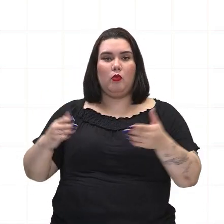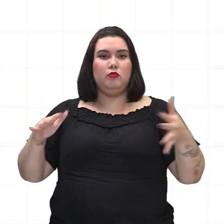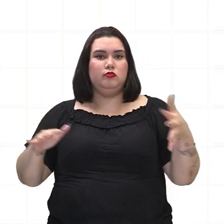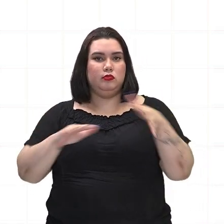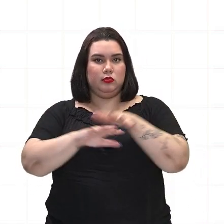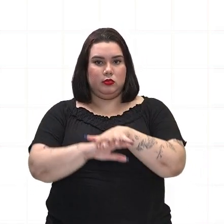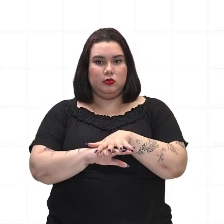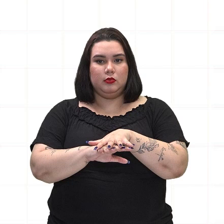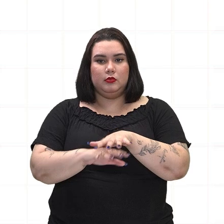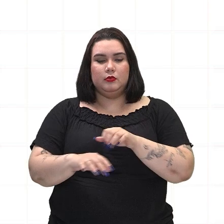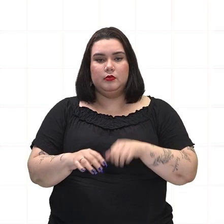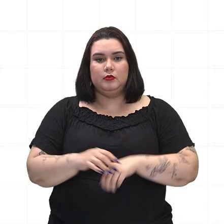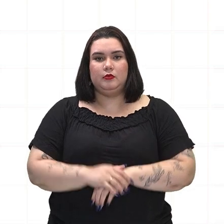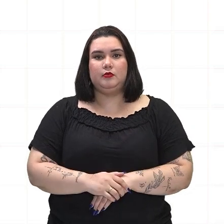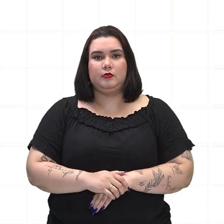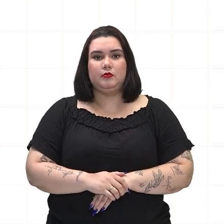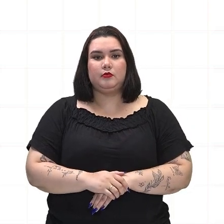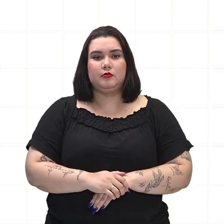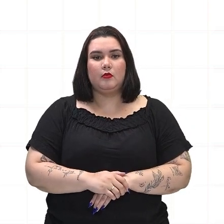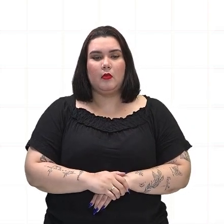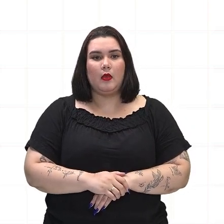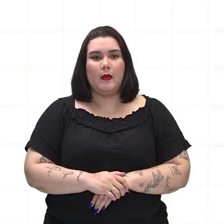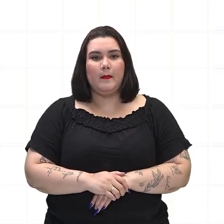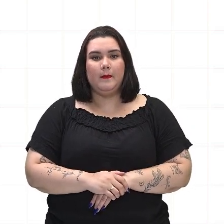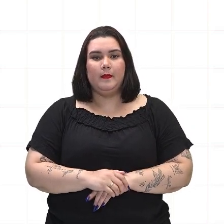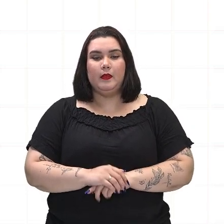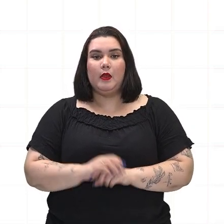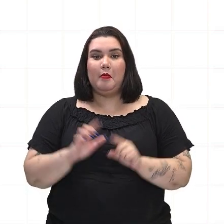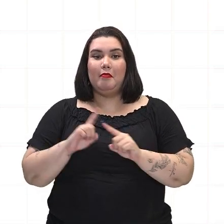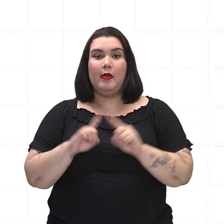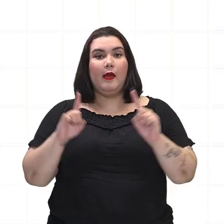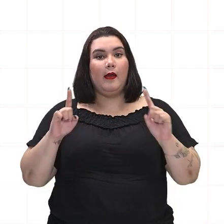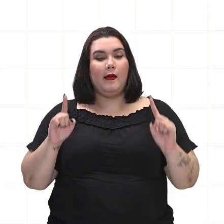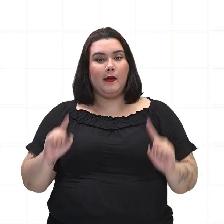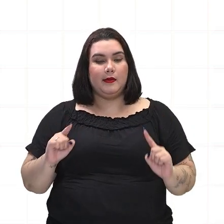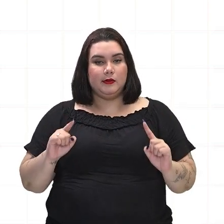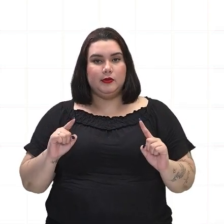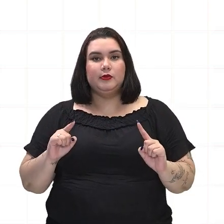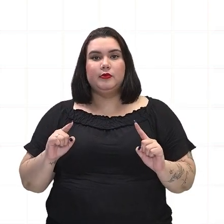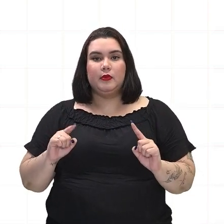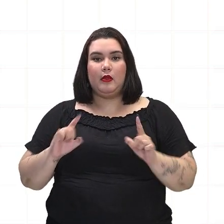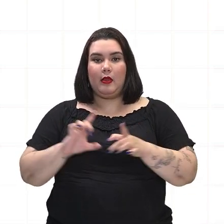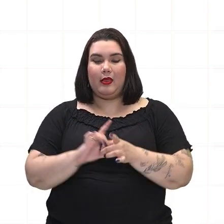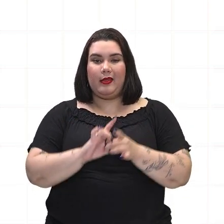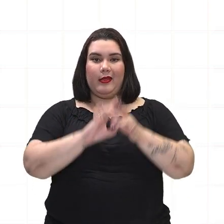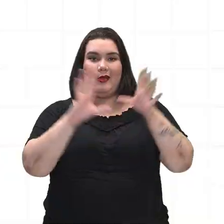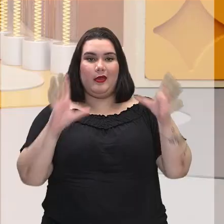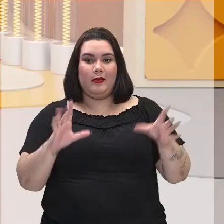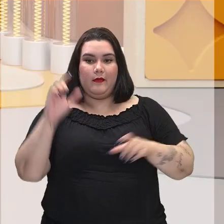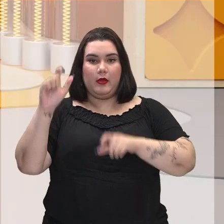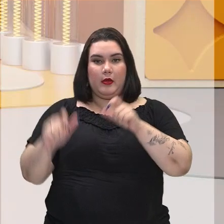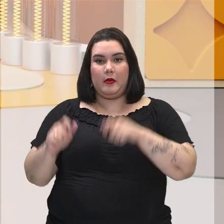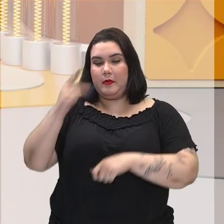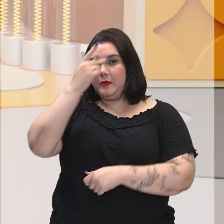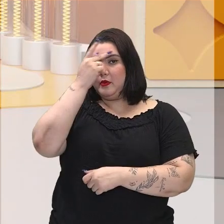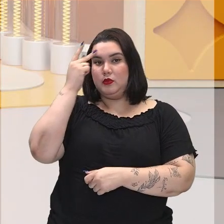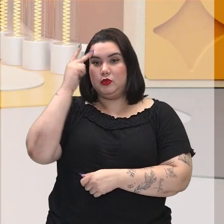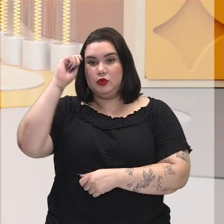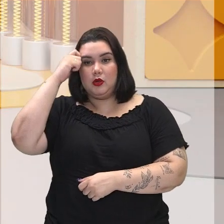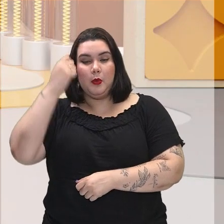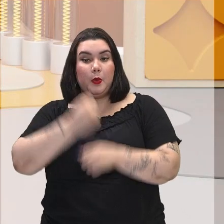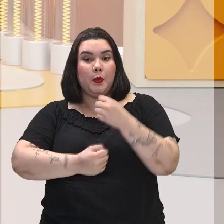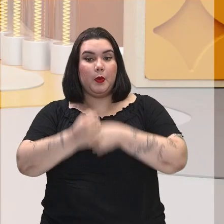a inclusão. Mas, embora a libertação desses escravizados tenha acontecido em